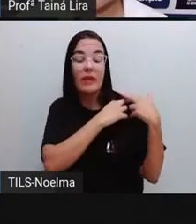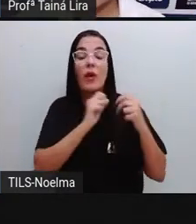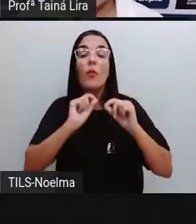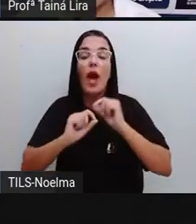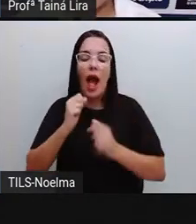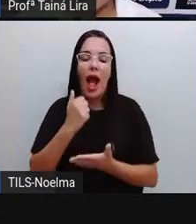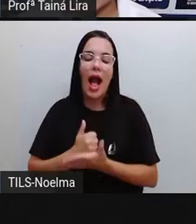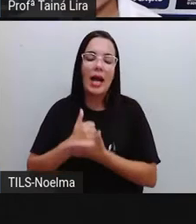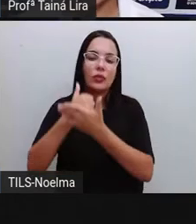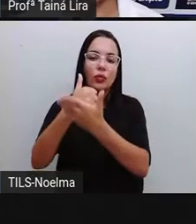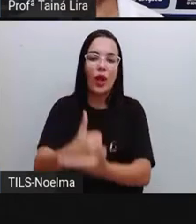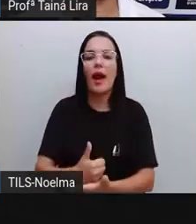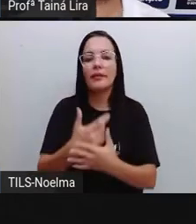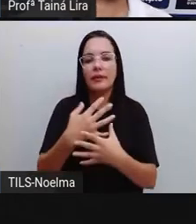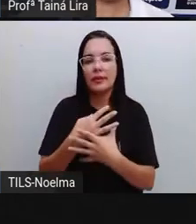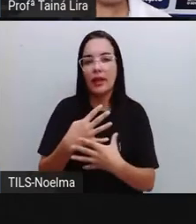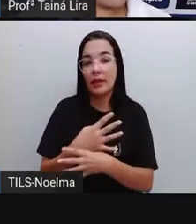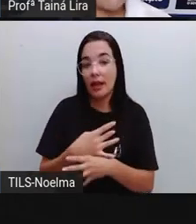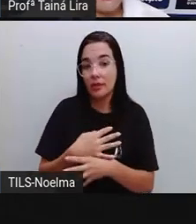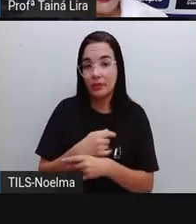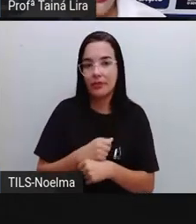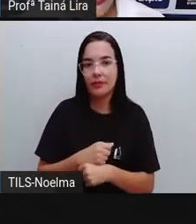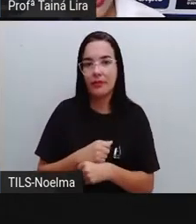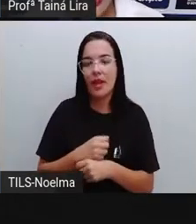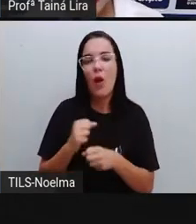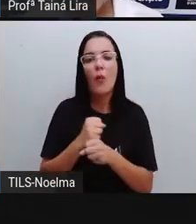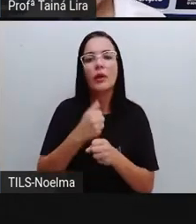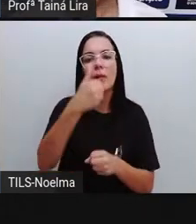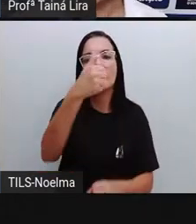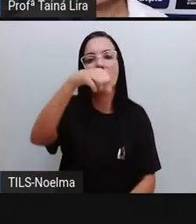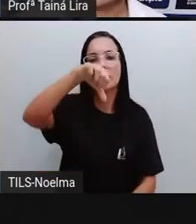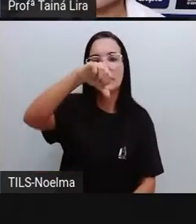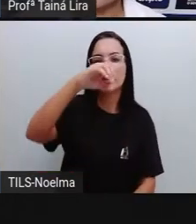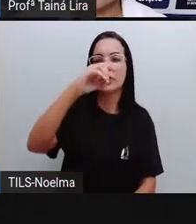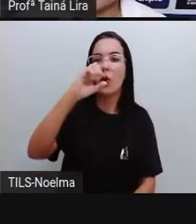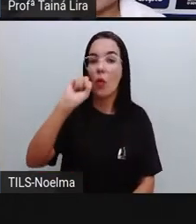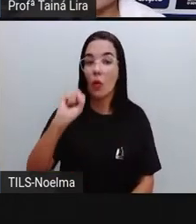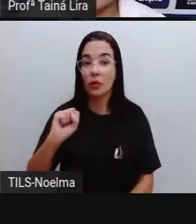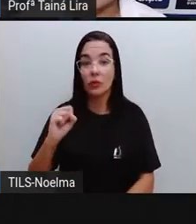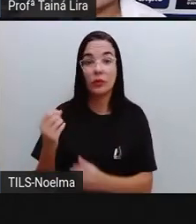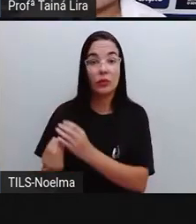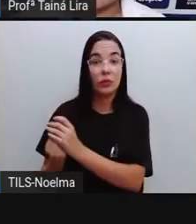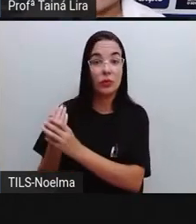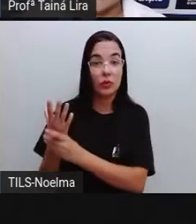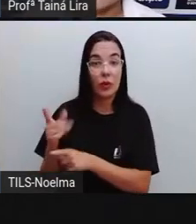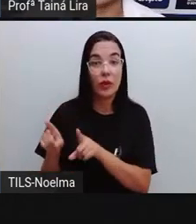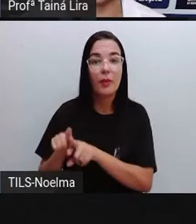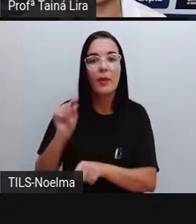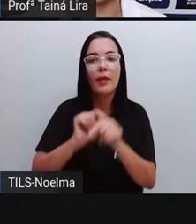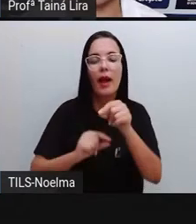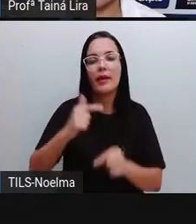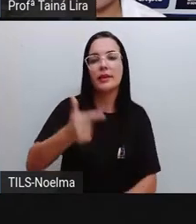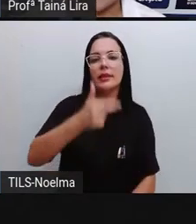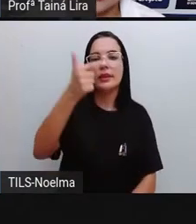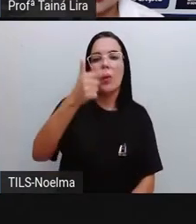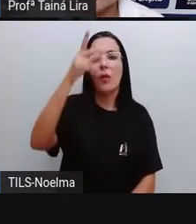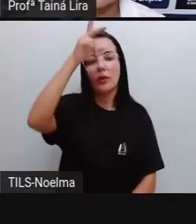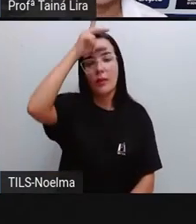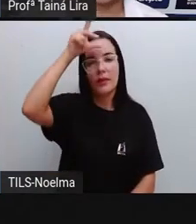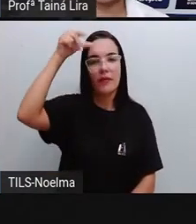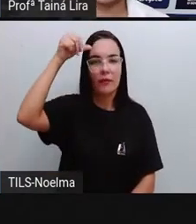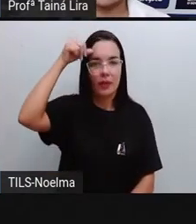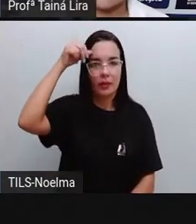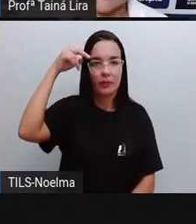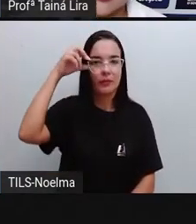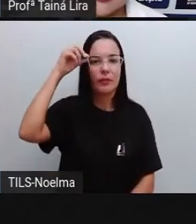1908, surgiu a figura do vice-prefeito, que assim como o prefeito, era também um vereador eleito anualmente,